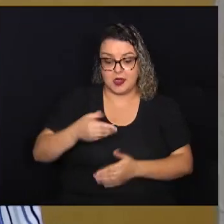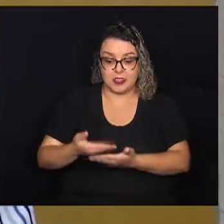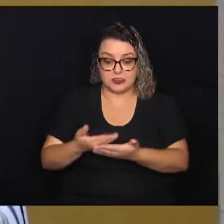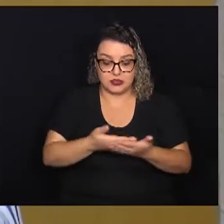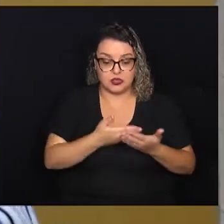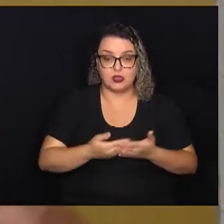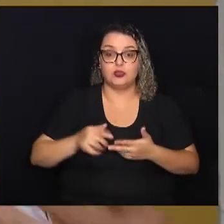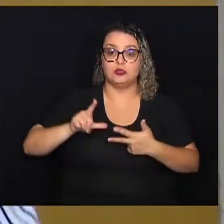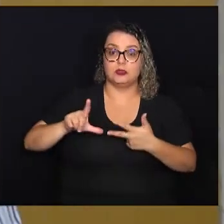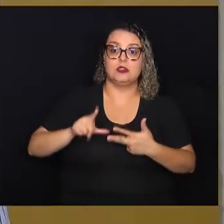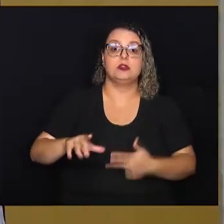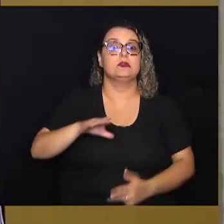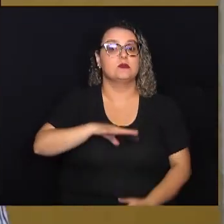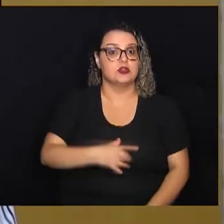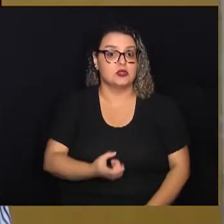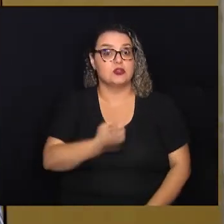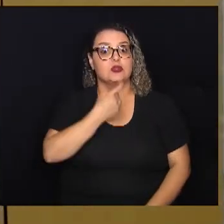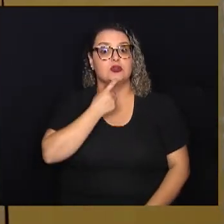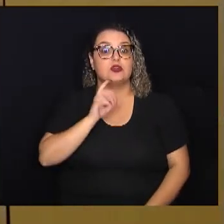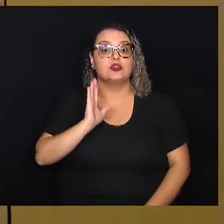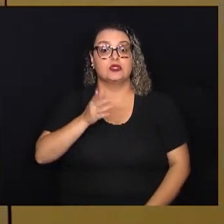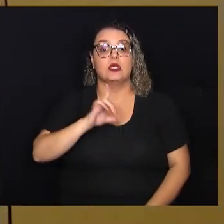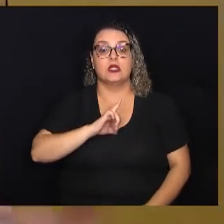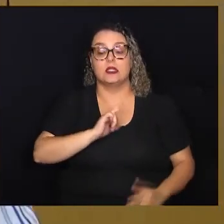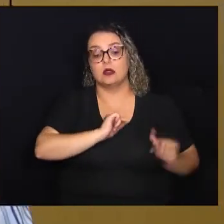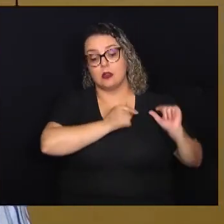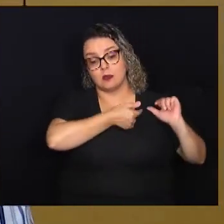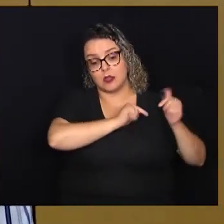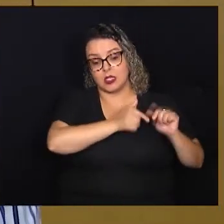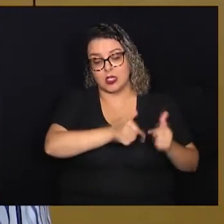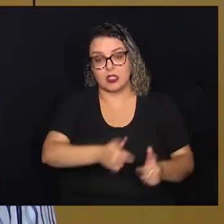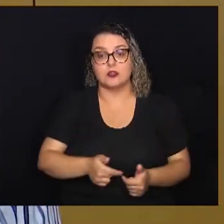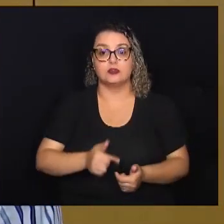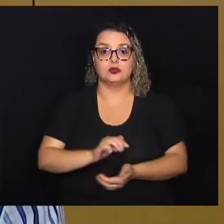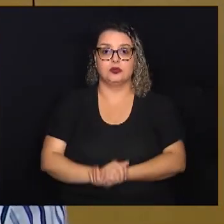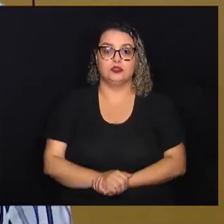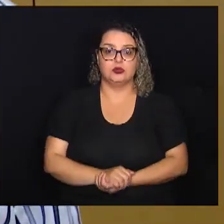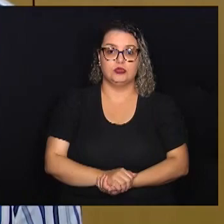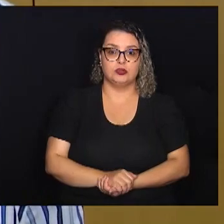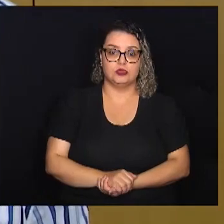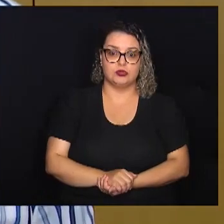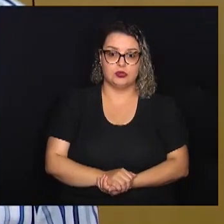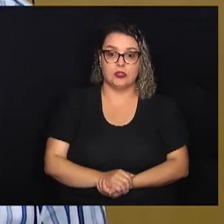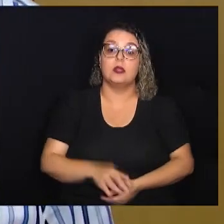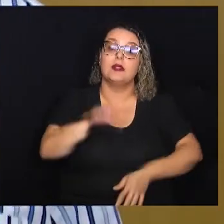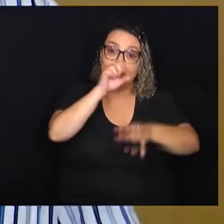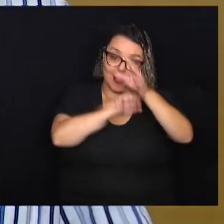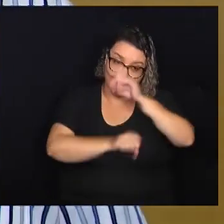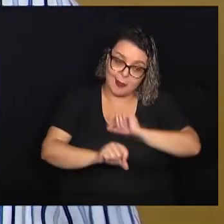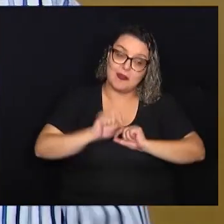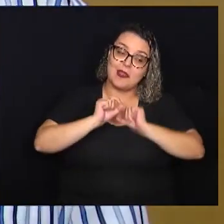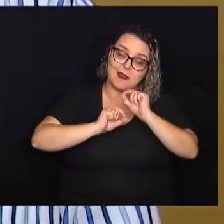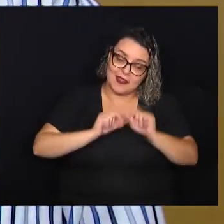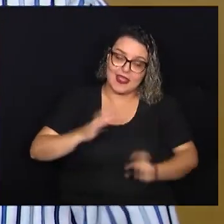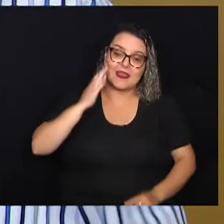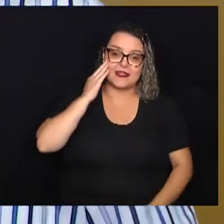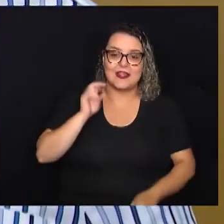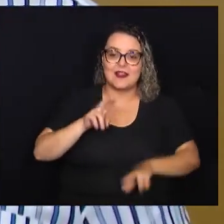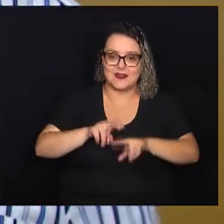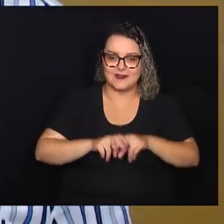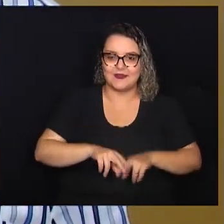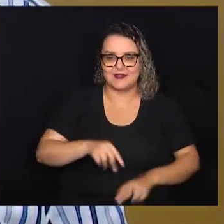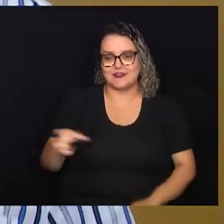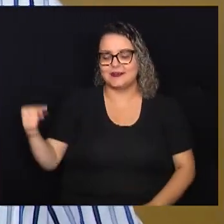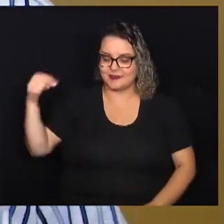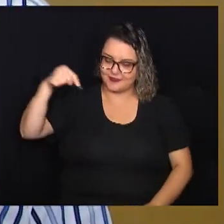Legislativo de Campinas já tem uma tradição muito grande e a gente tem que aprender com quem sabe, né? Por isso que a gente busca